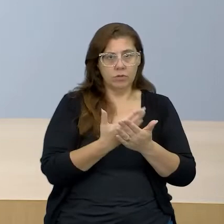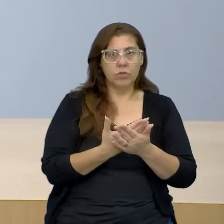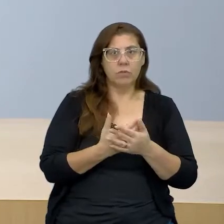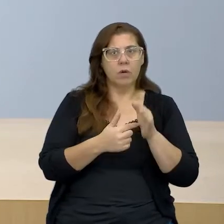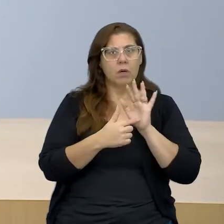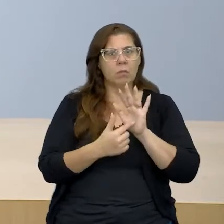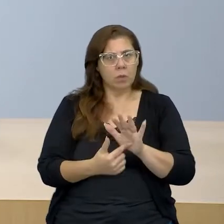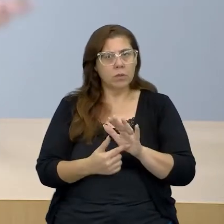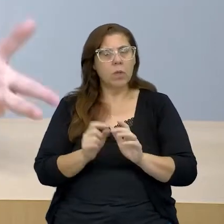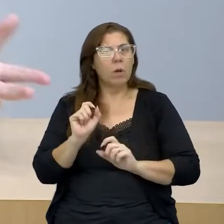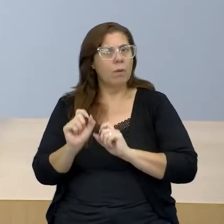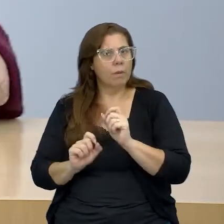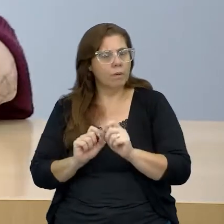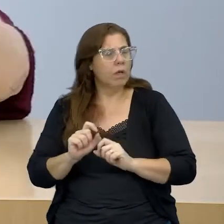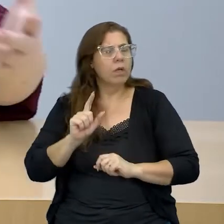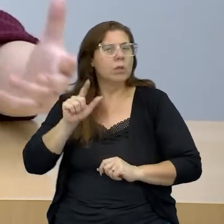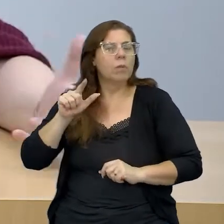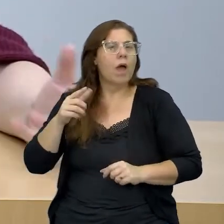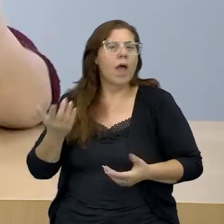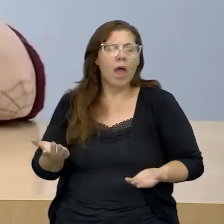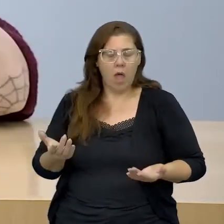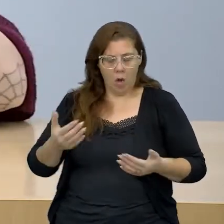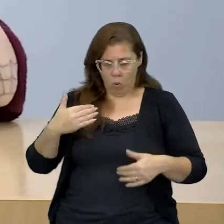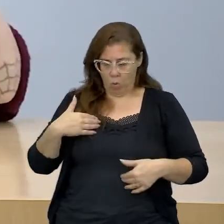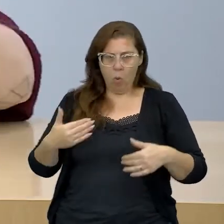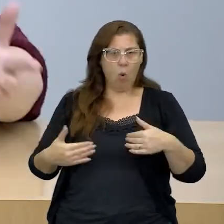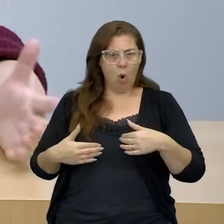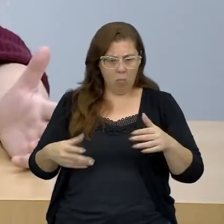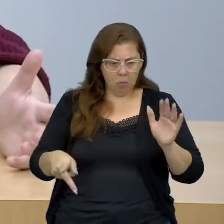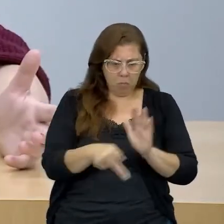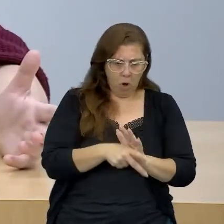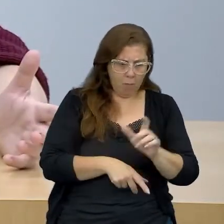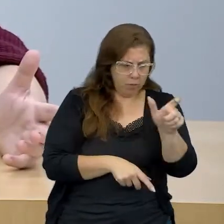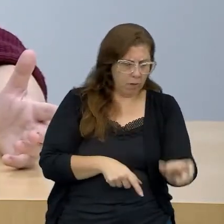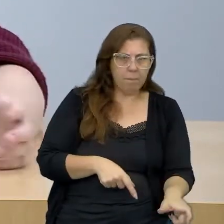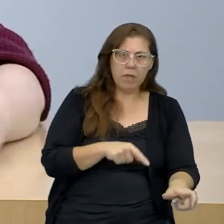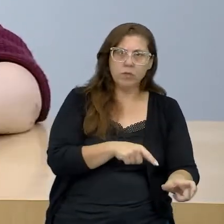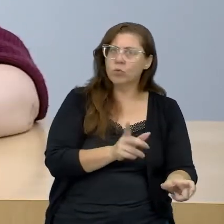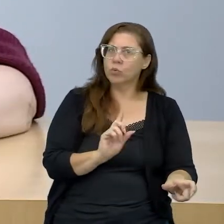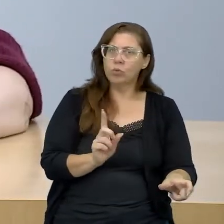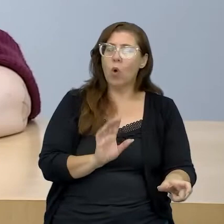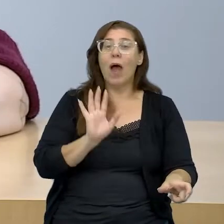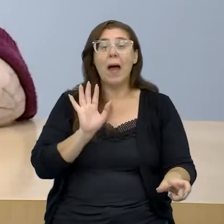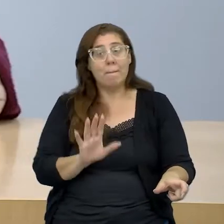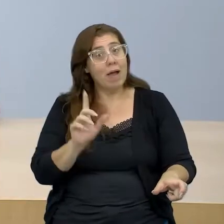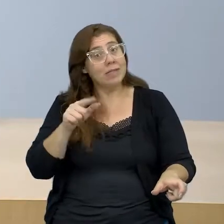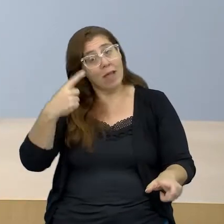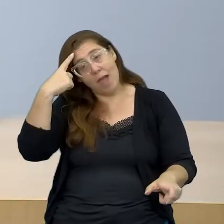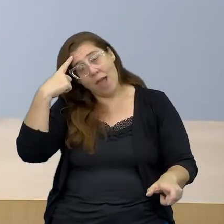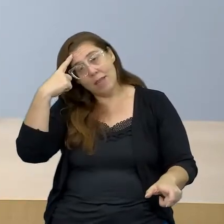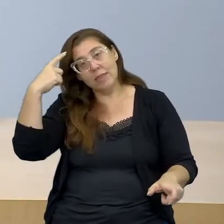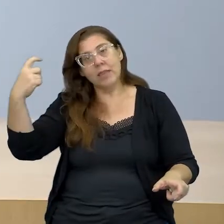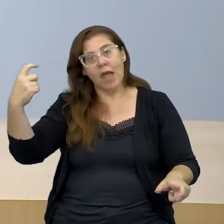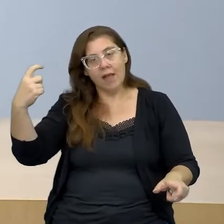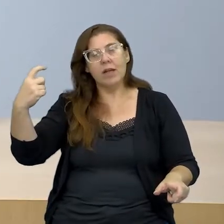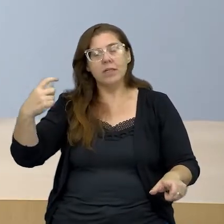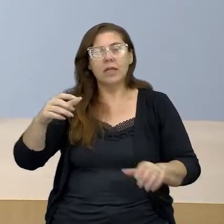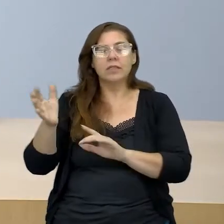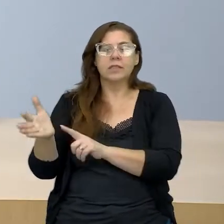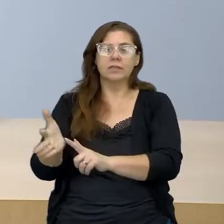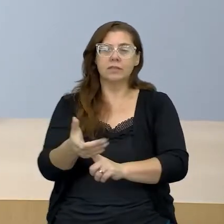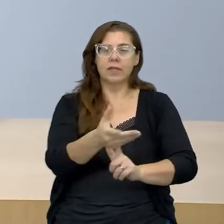-espécie não é um corpo específico de um indivíduo, mas é essa ideia, né, dessas